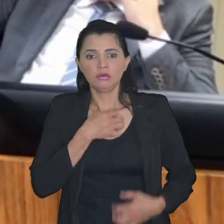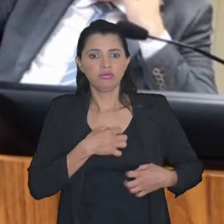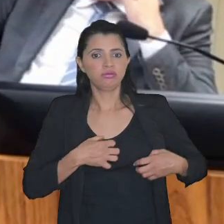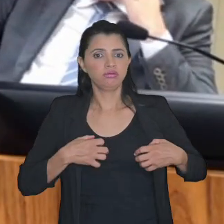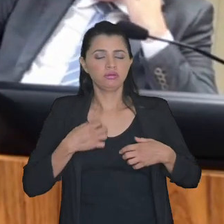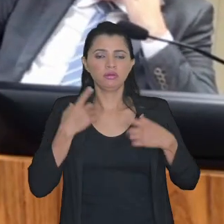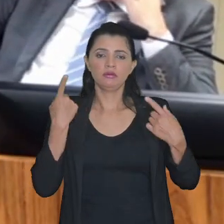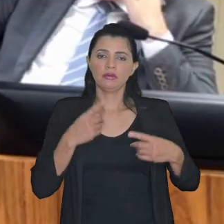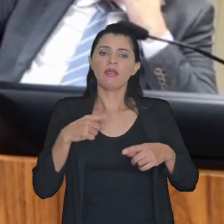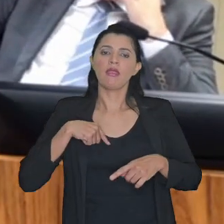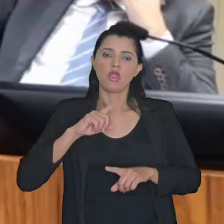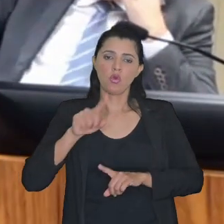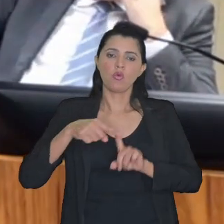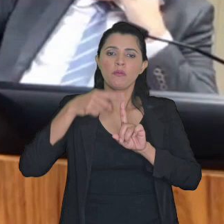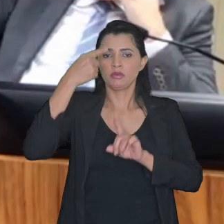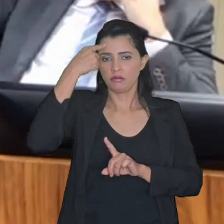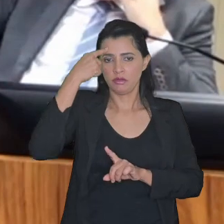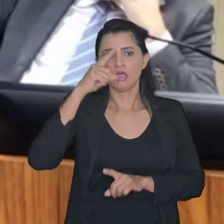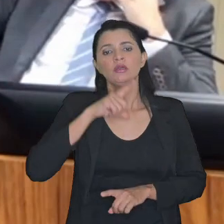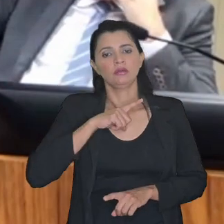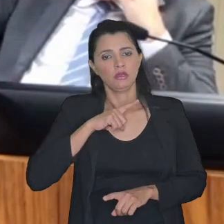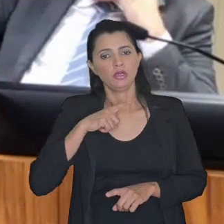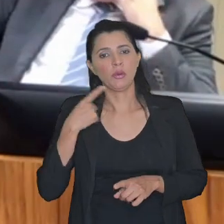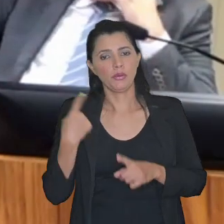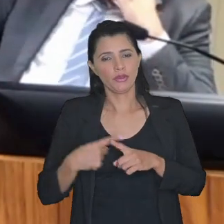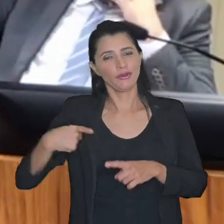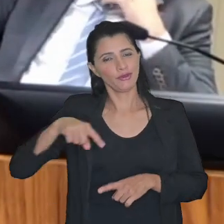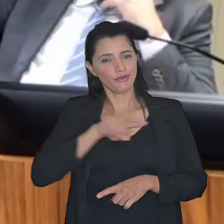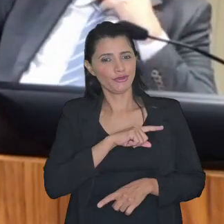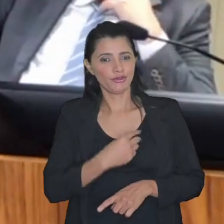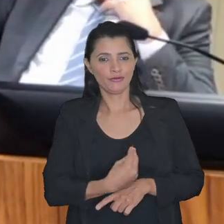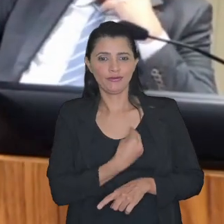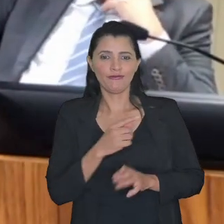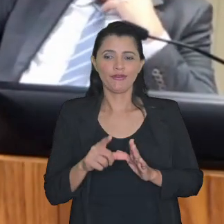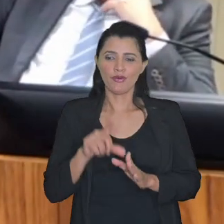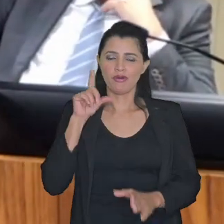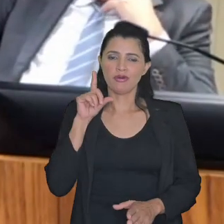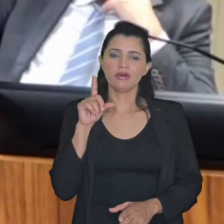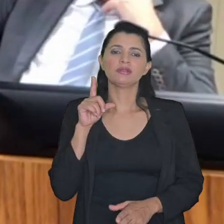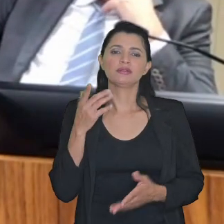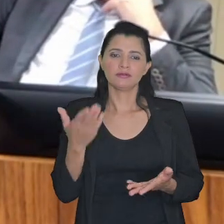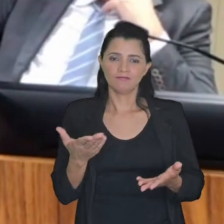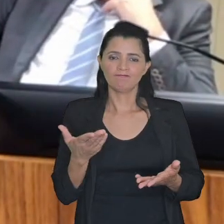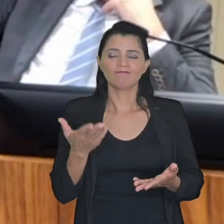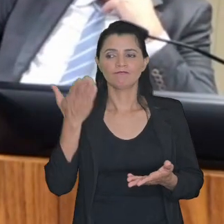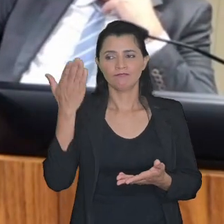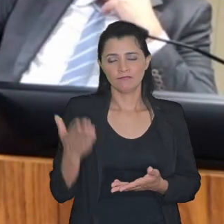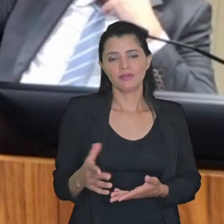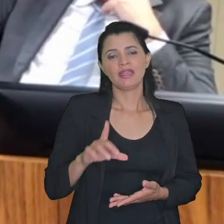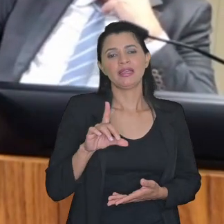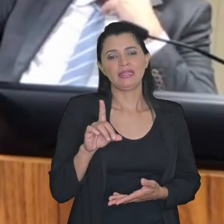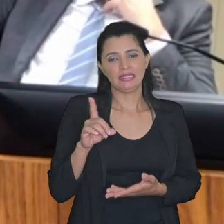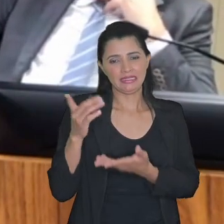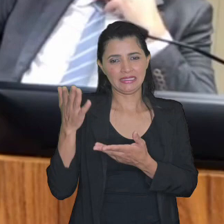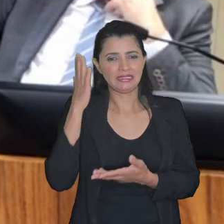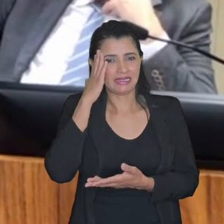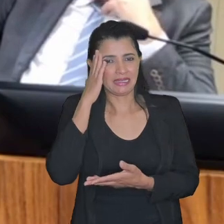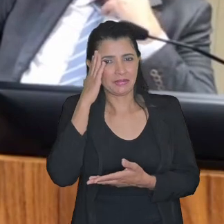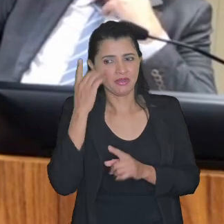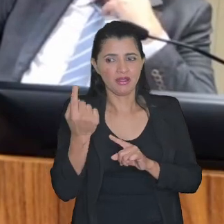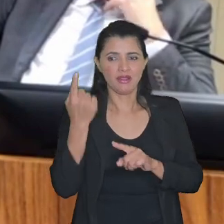muitíssimo otimista porque o que nós vivemos doutor Nino é meu veterano